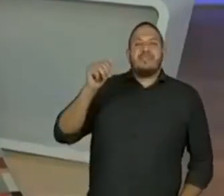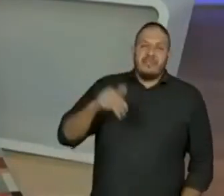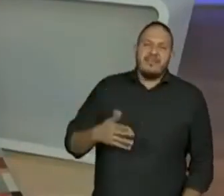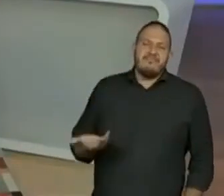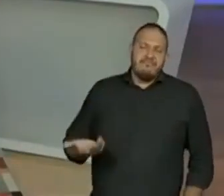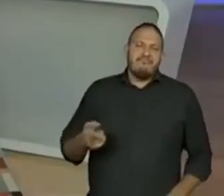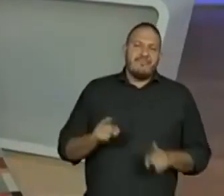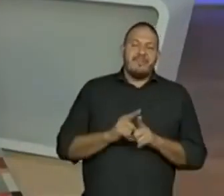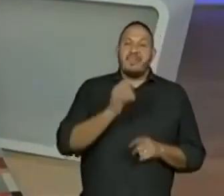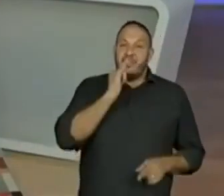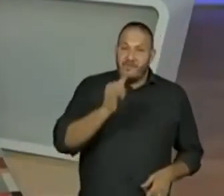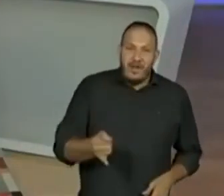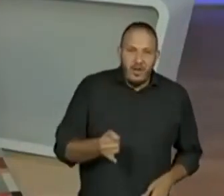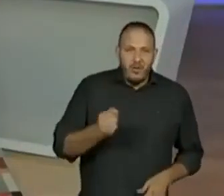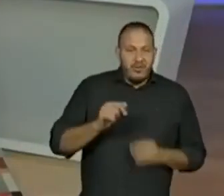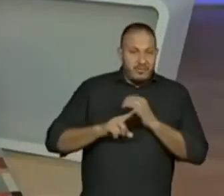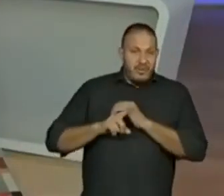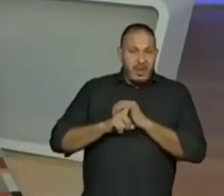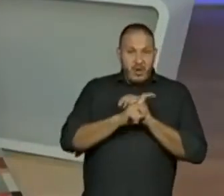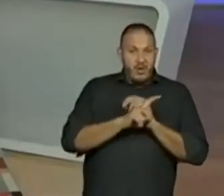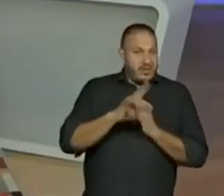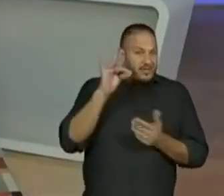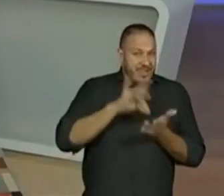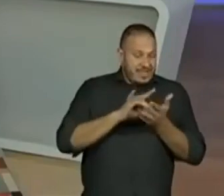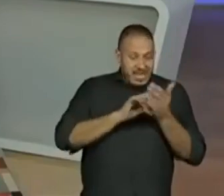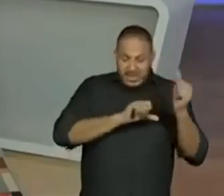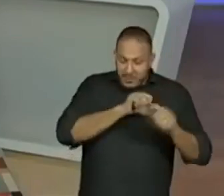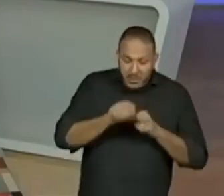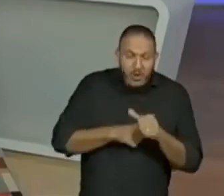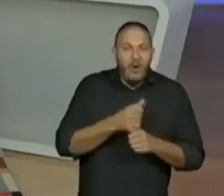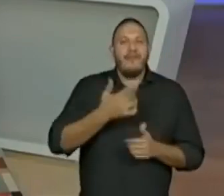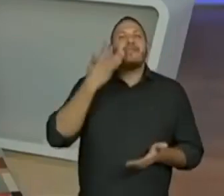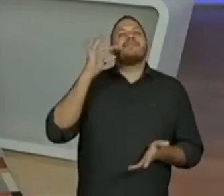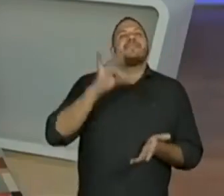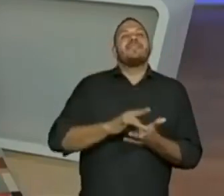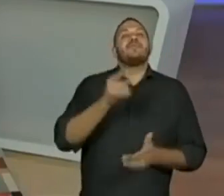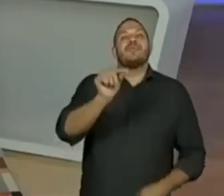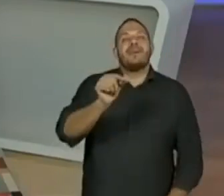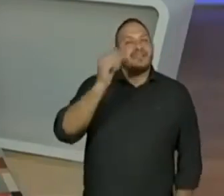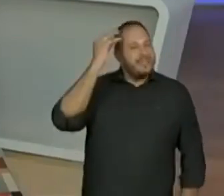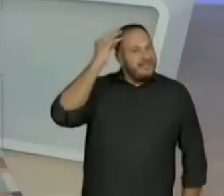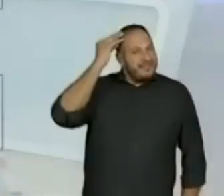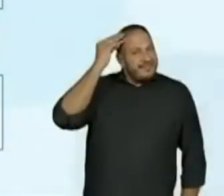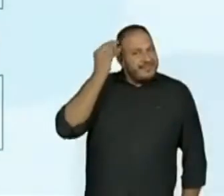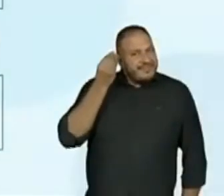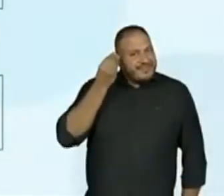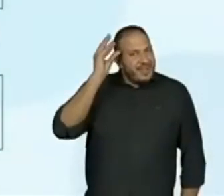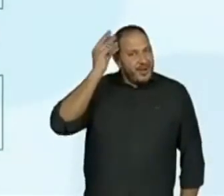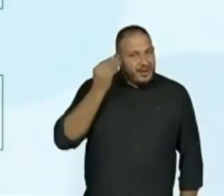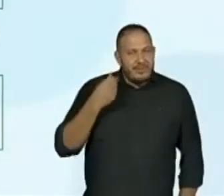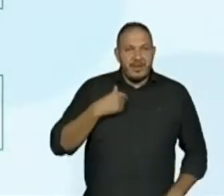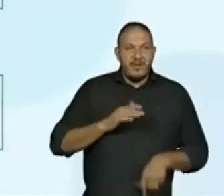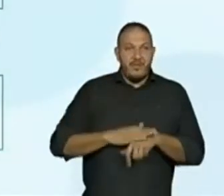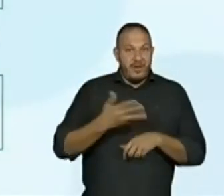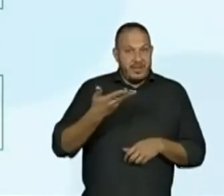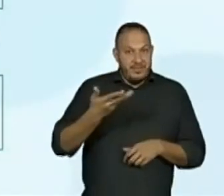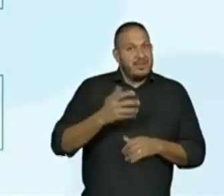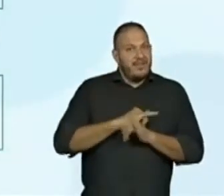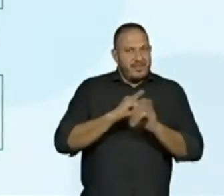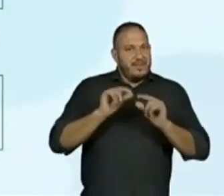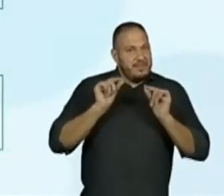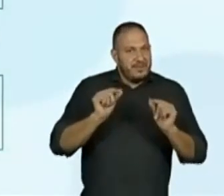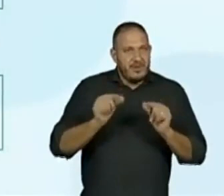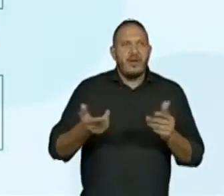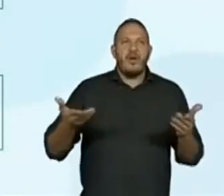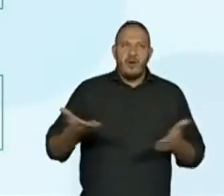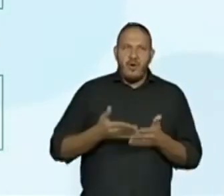Porque menciona o caracol de verdade e termina com a revelação do cabelo. Eu vou dar uma acelerada no registro, isso mesmo.